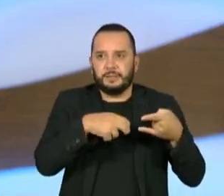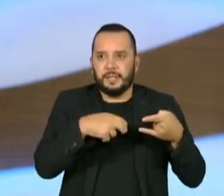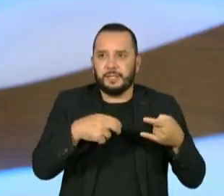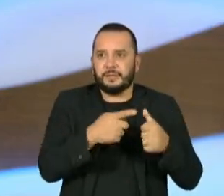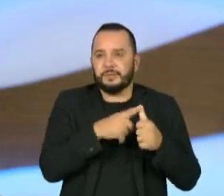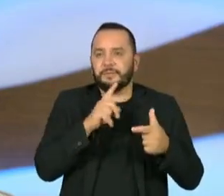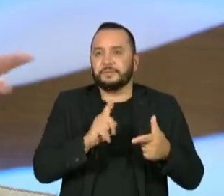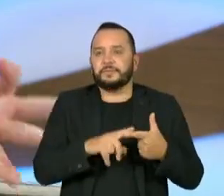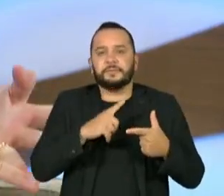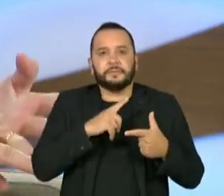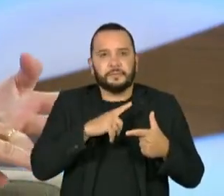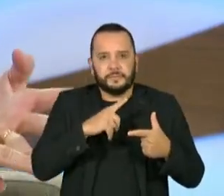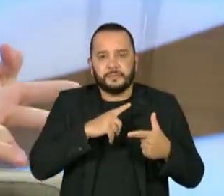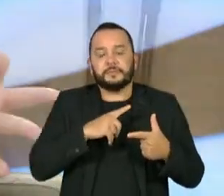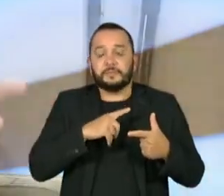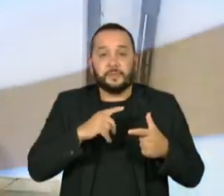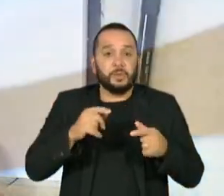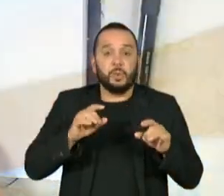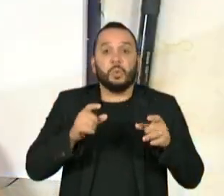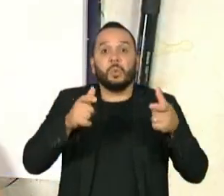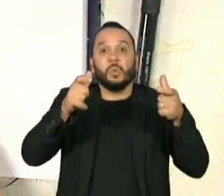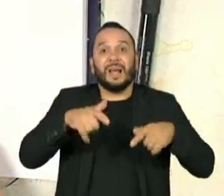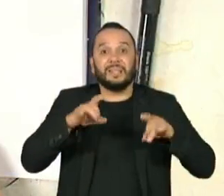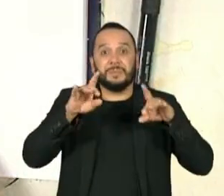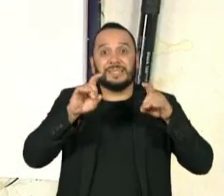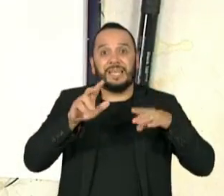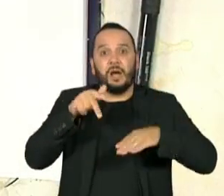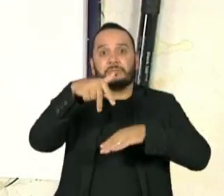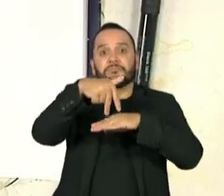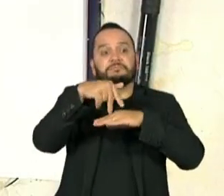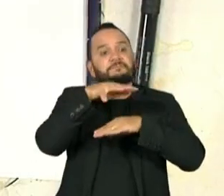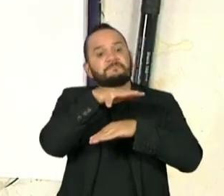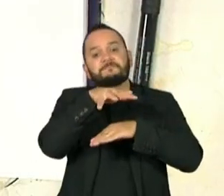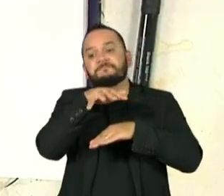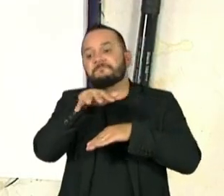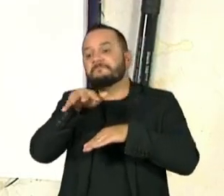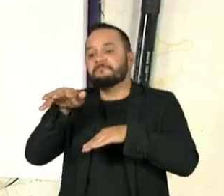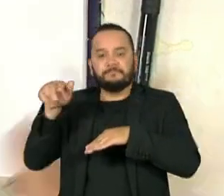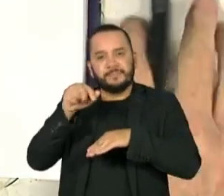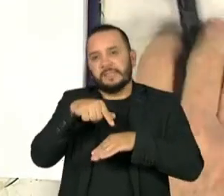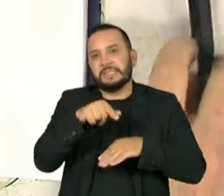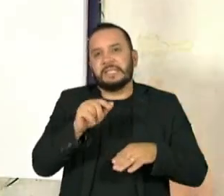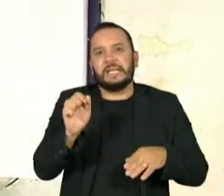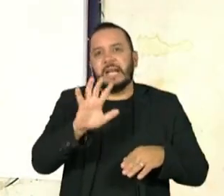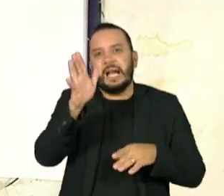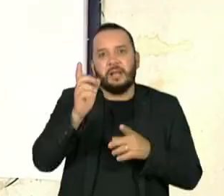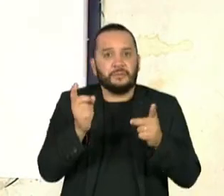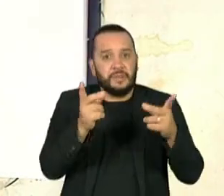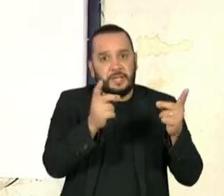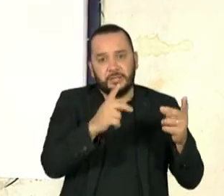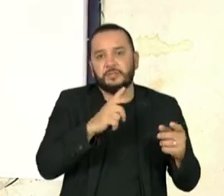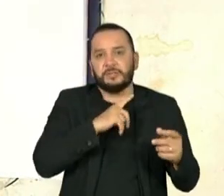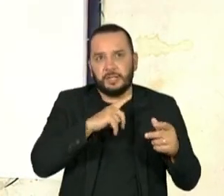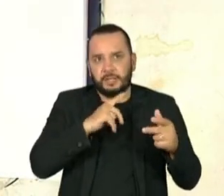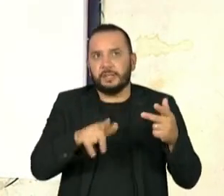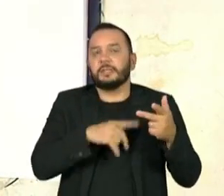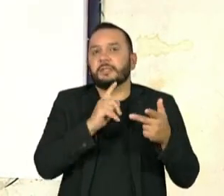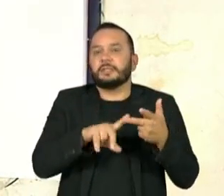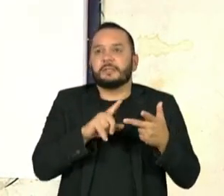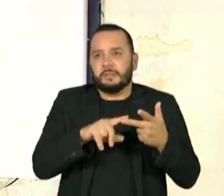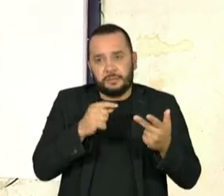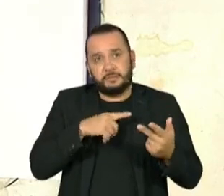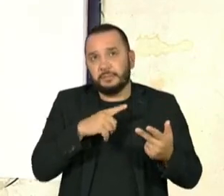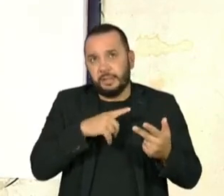patrocinadores que temem associar sua marca a uma festa que pode ser considerada uma festa genocida, vamos usar uma